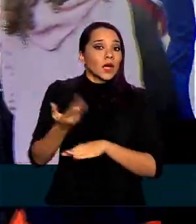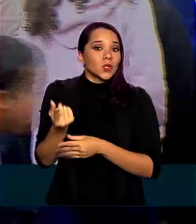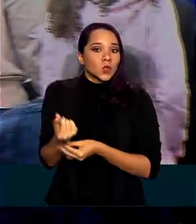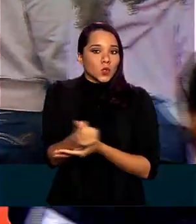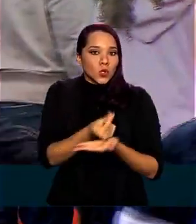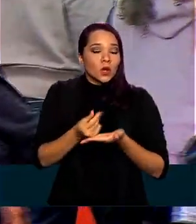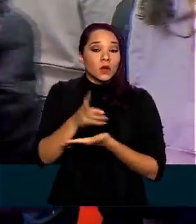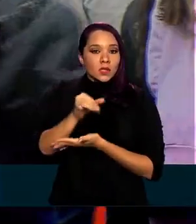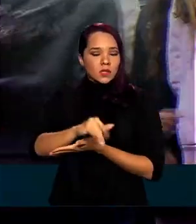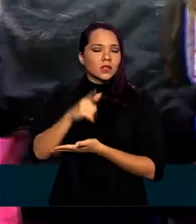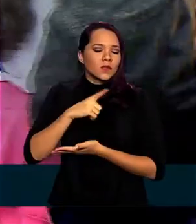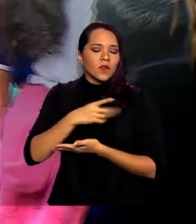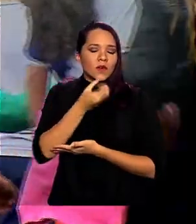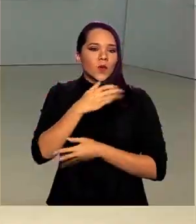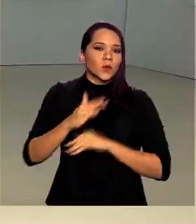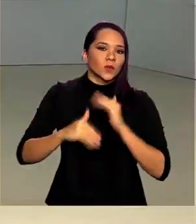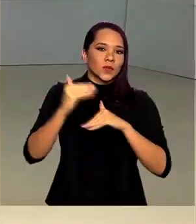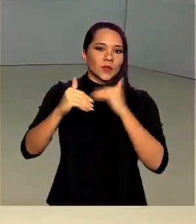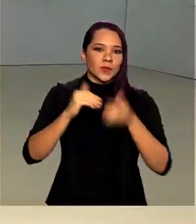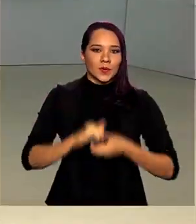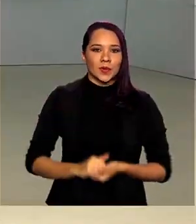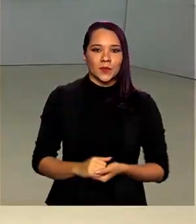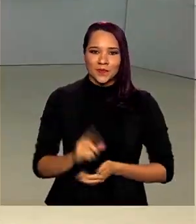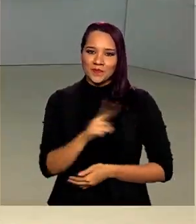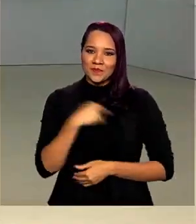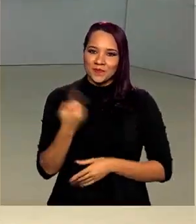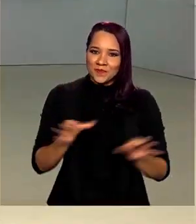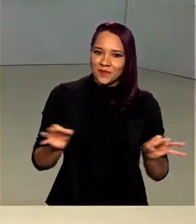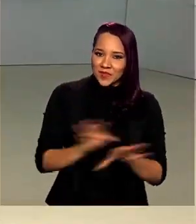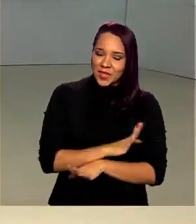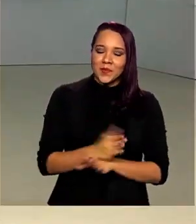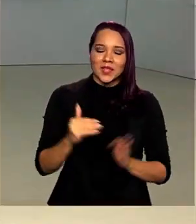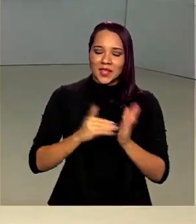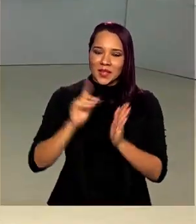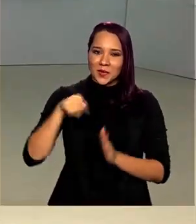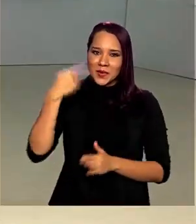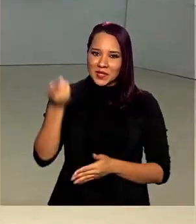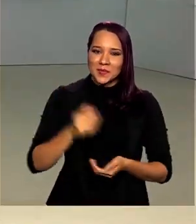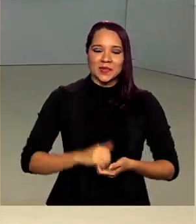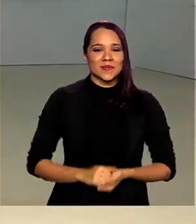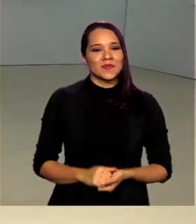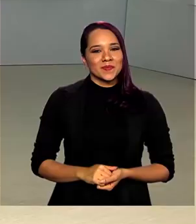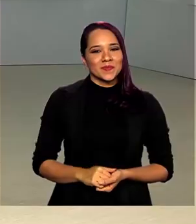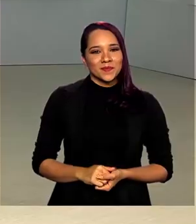se tiverem bom desempenho. A gente termina aqui e até a próxima edição.